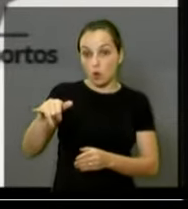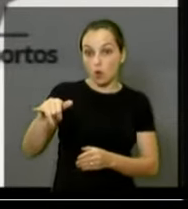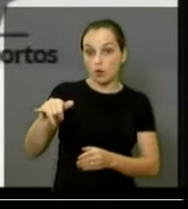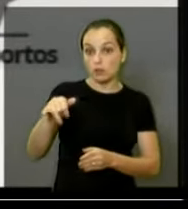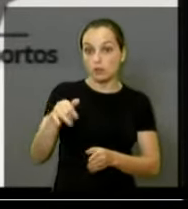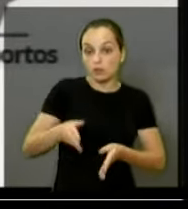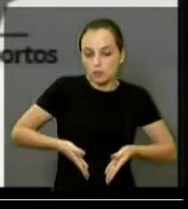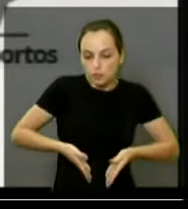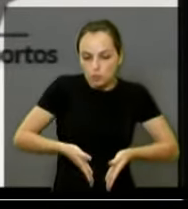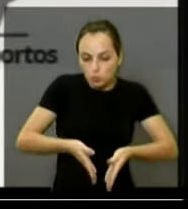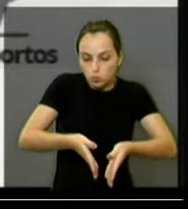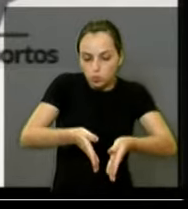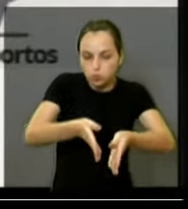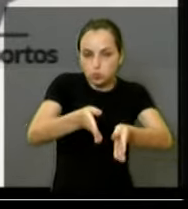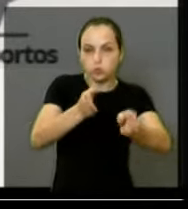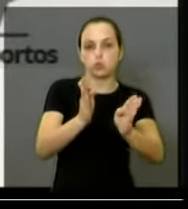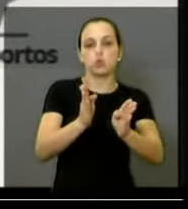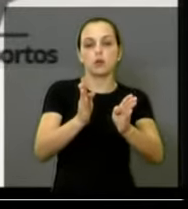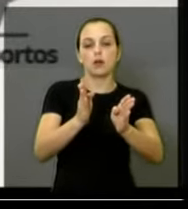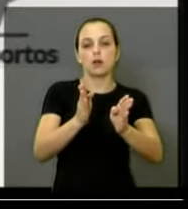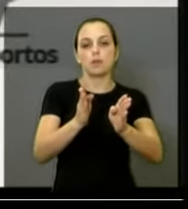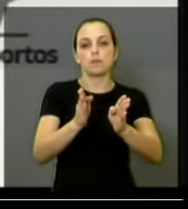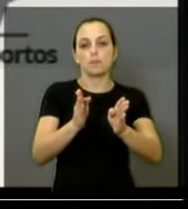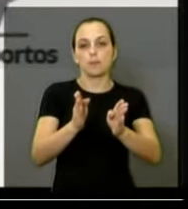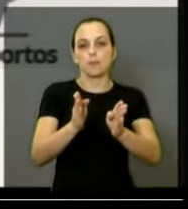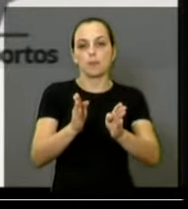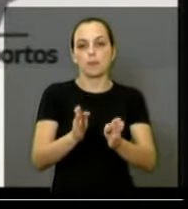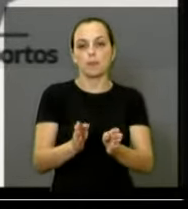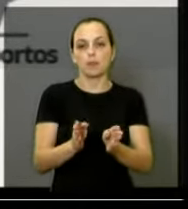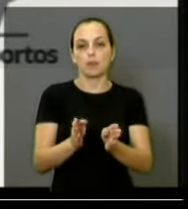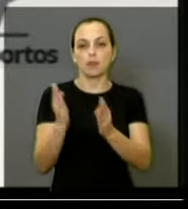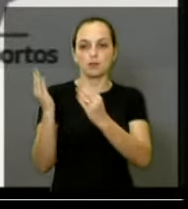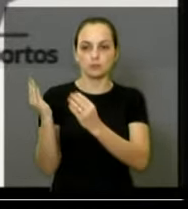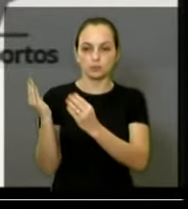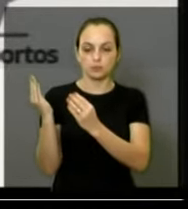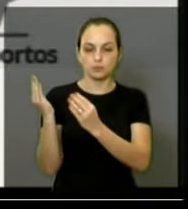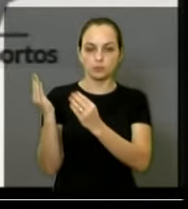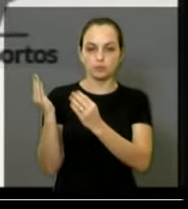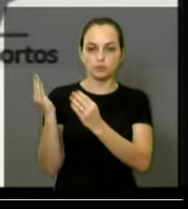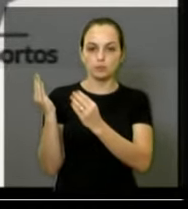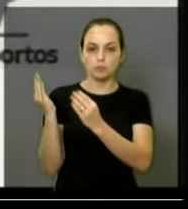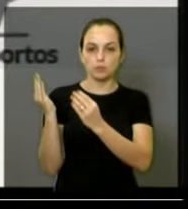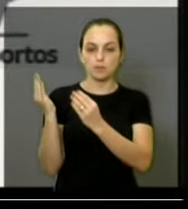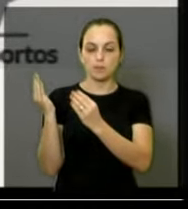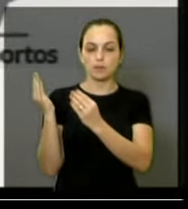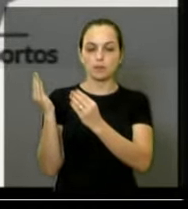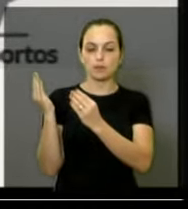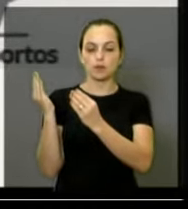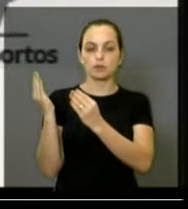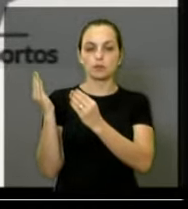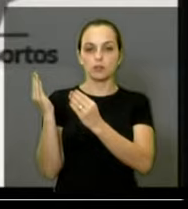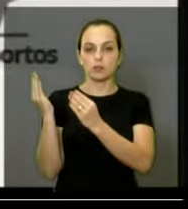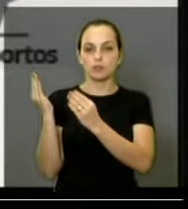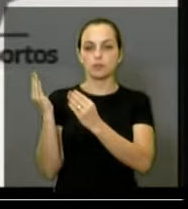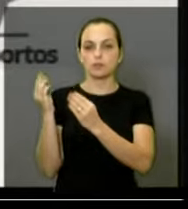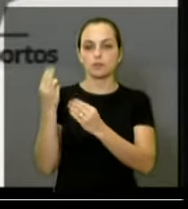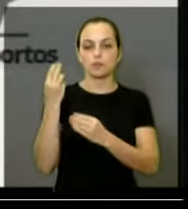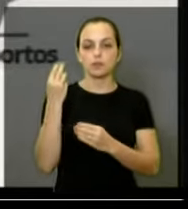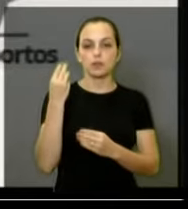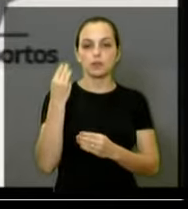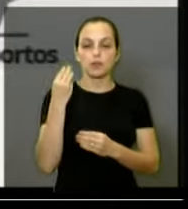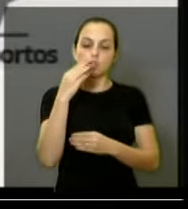ferrovias, R$ 66 bilhões em concessão de rodovias,